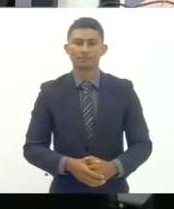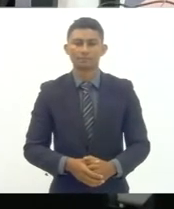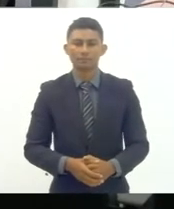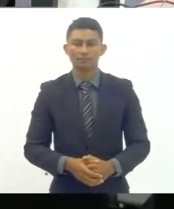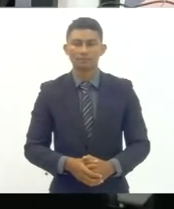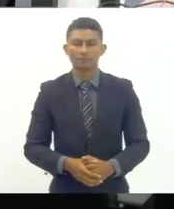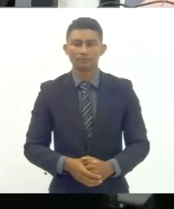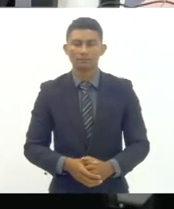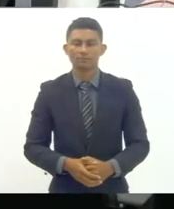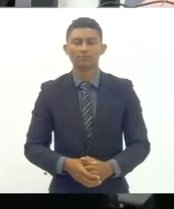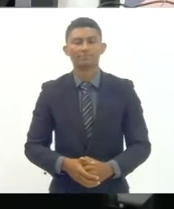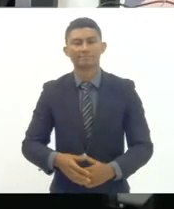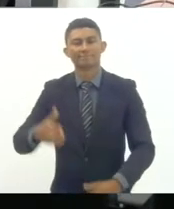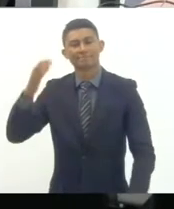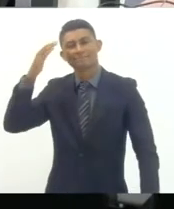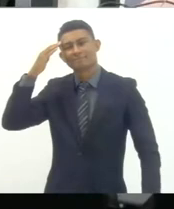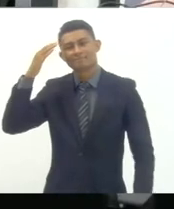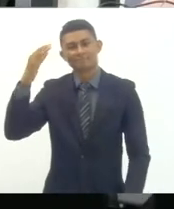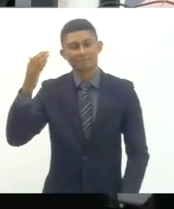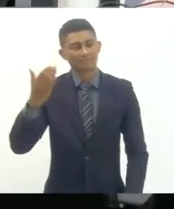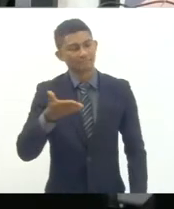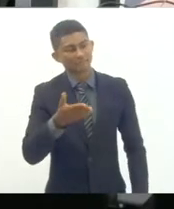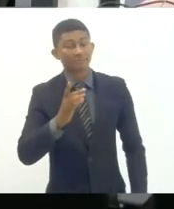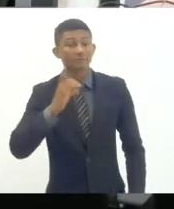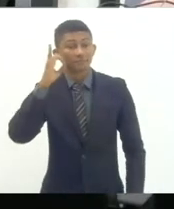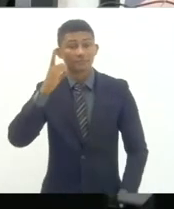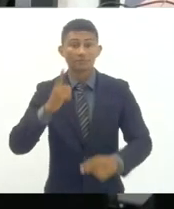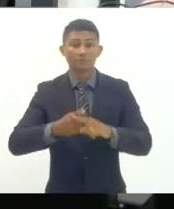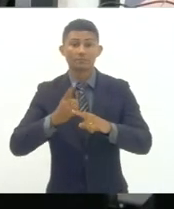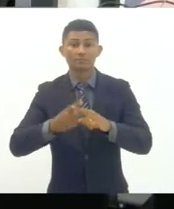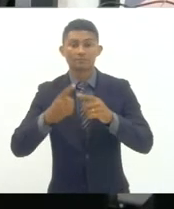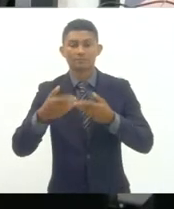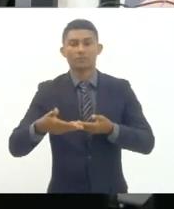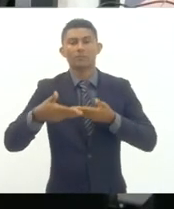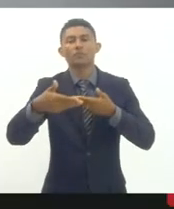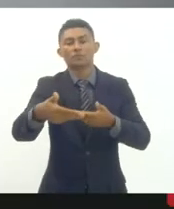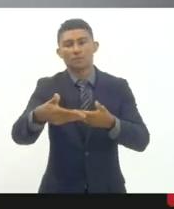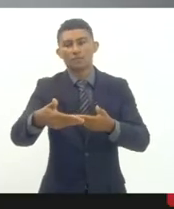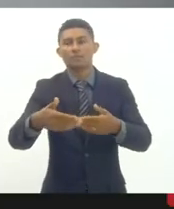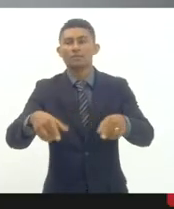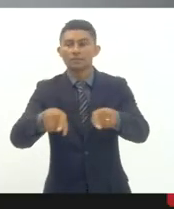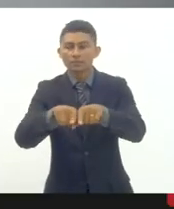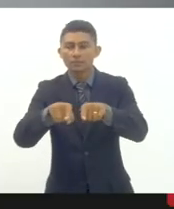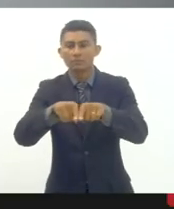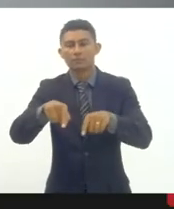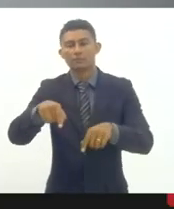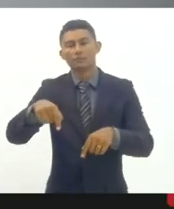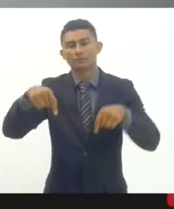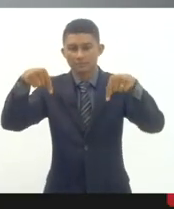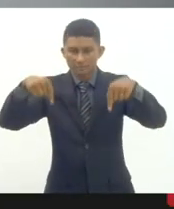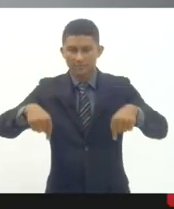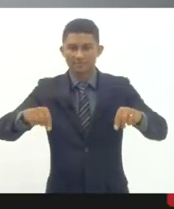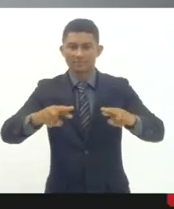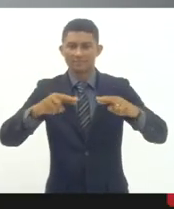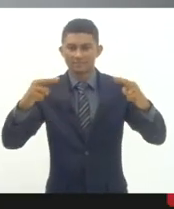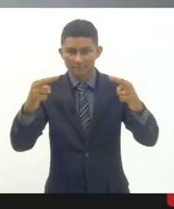eu que agradeço deputado pelo convite também por ter aceito a nossa audiência aqui